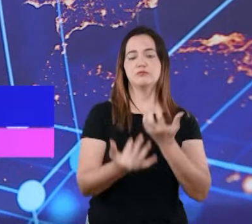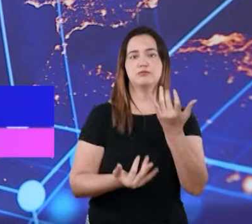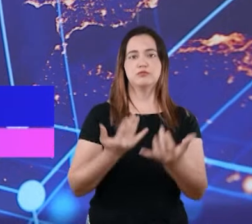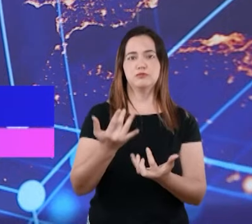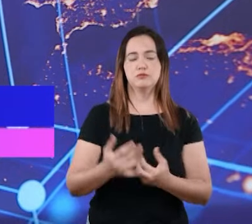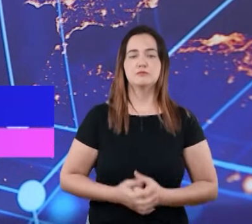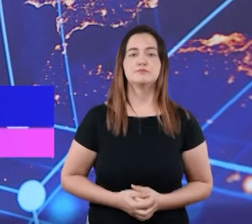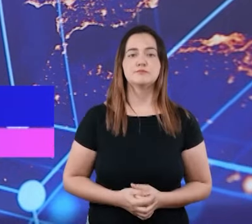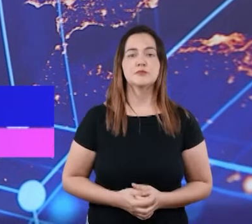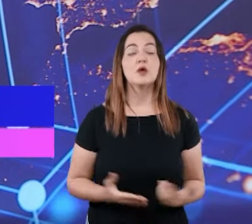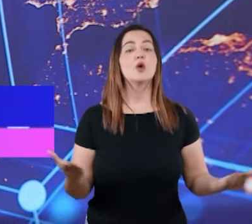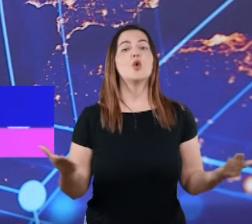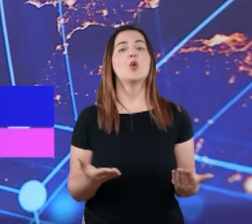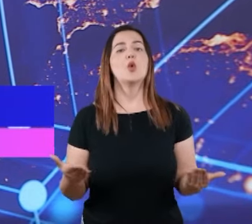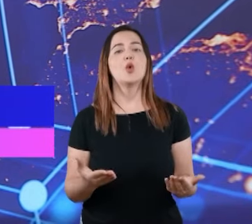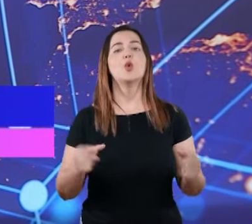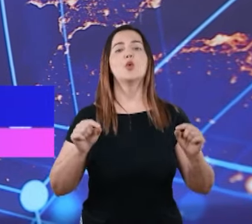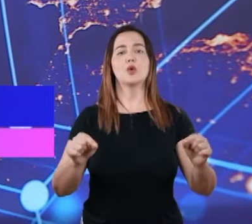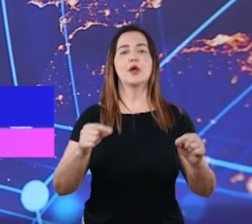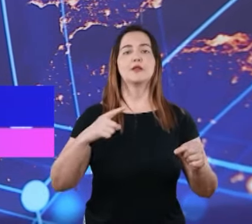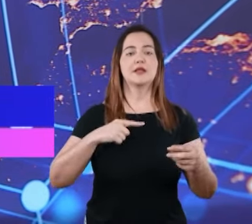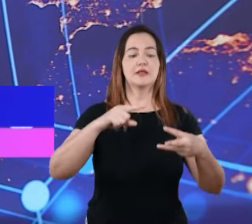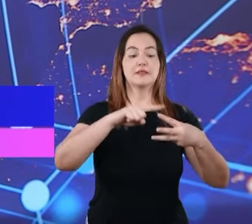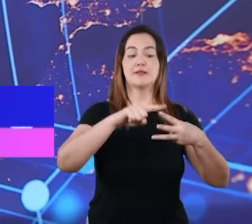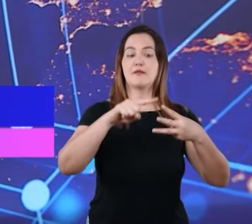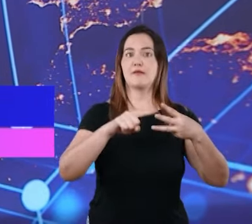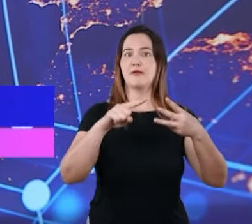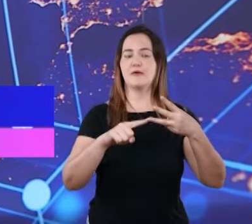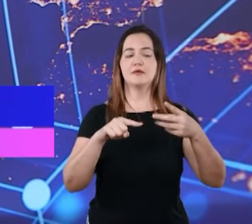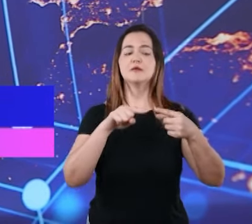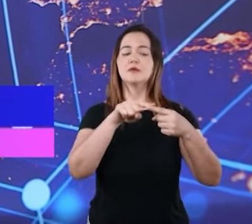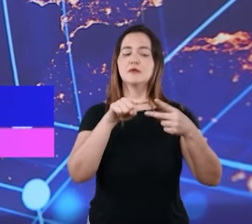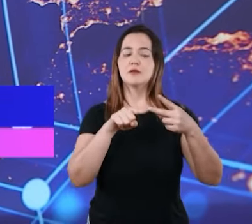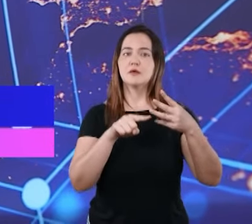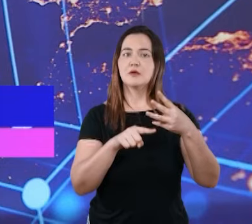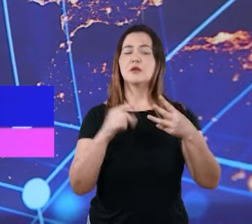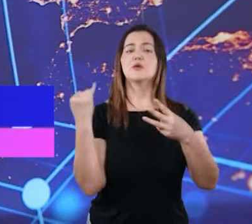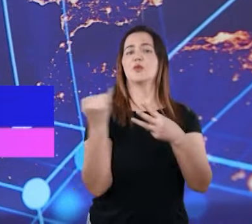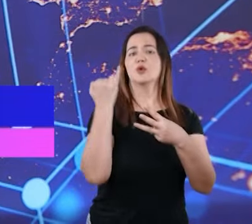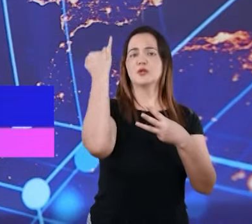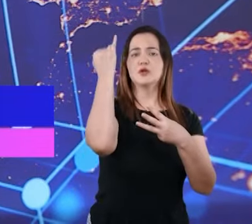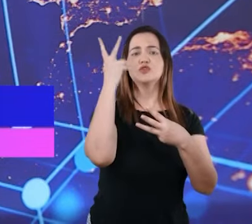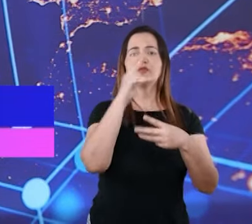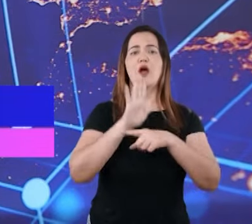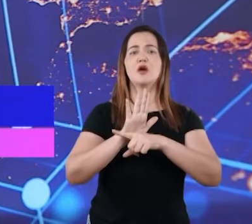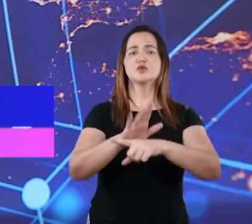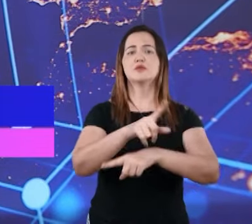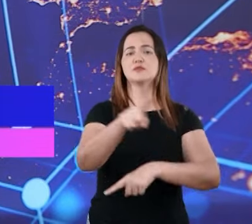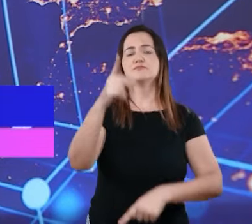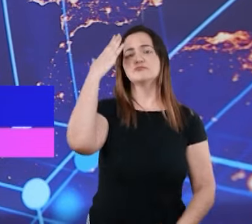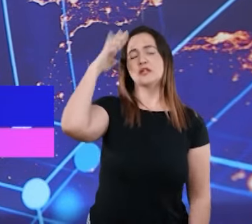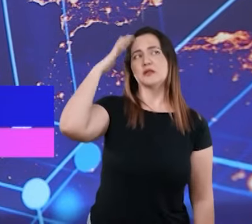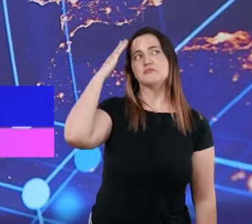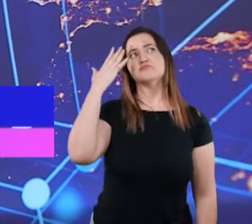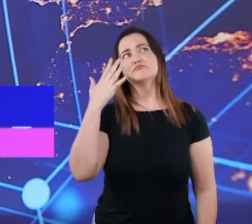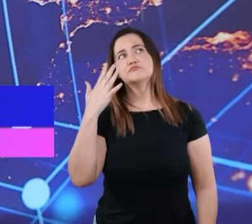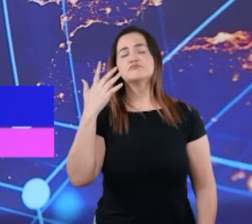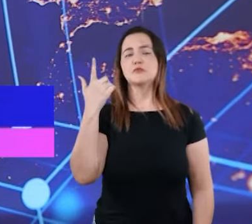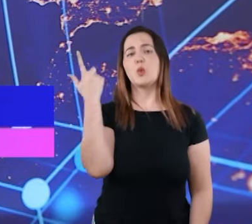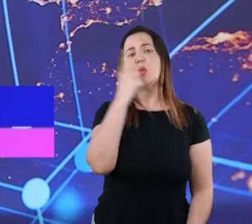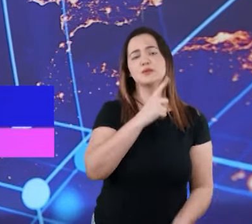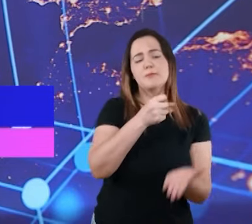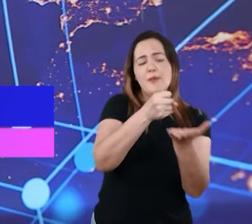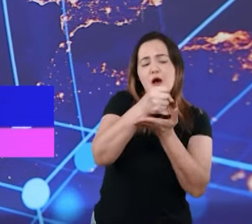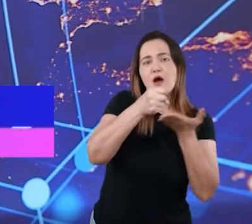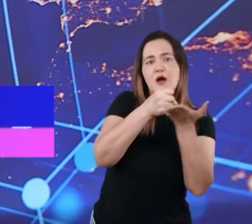do inferno. Hoje, nós vamos tratar sobre esses três componentes que vão te ajudar a ter uma primeira